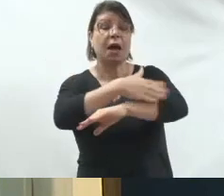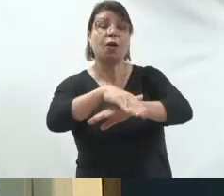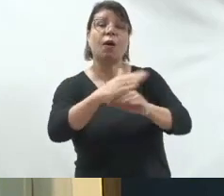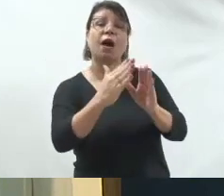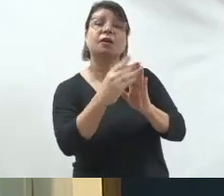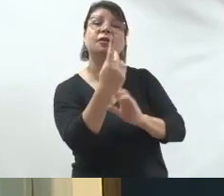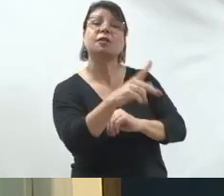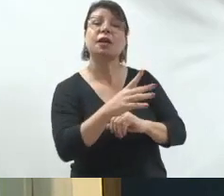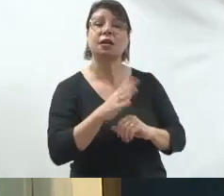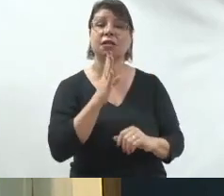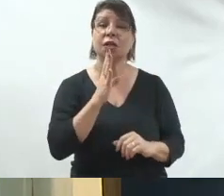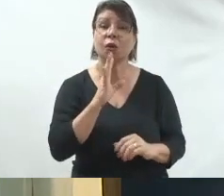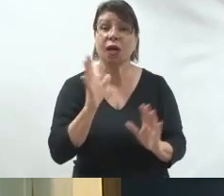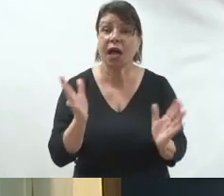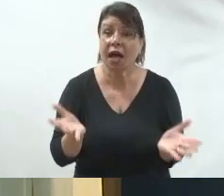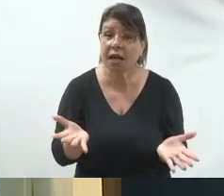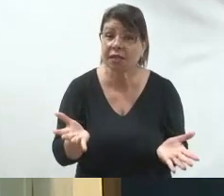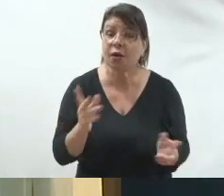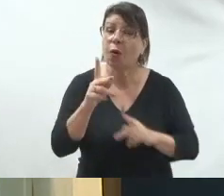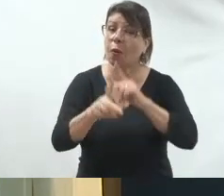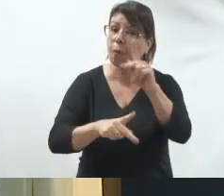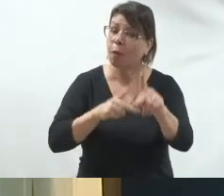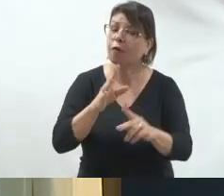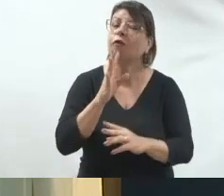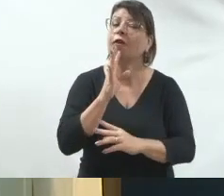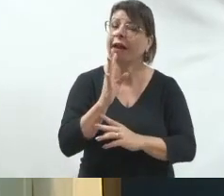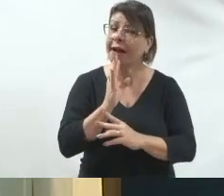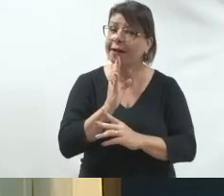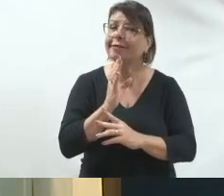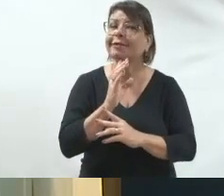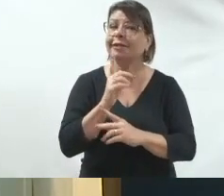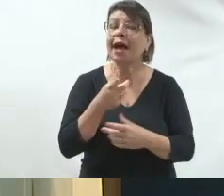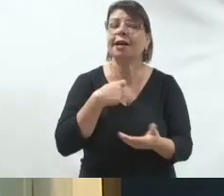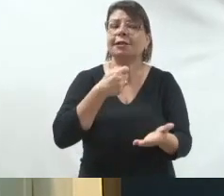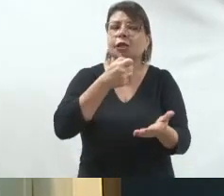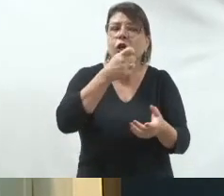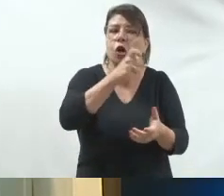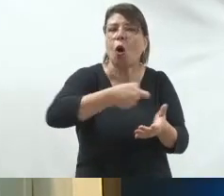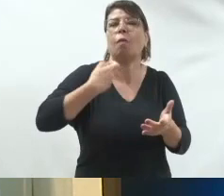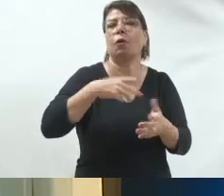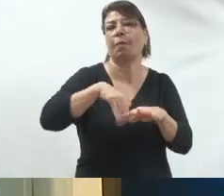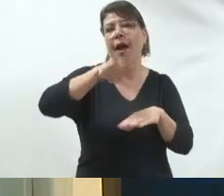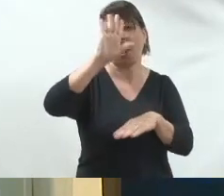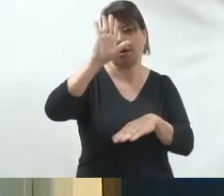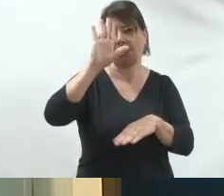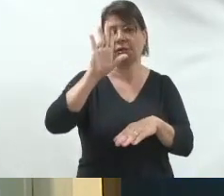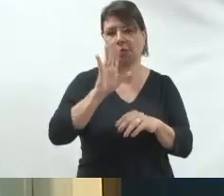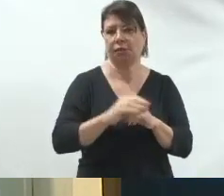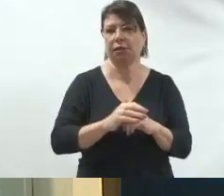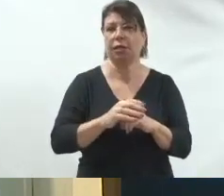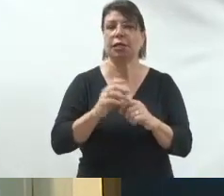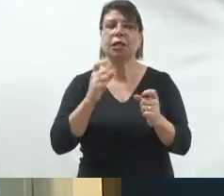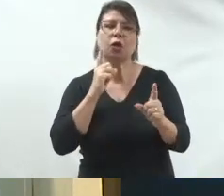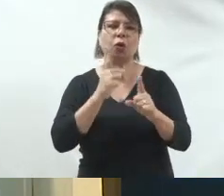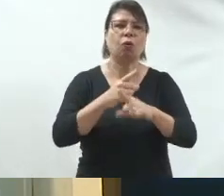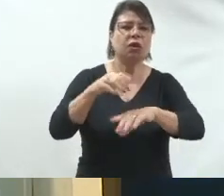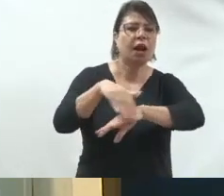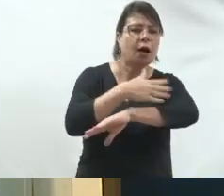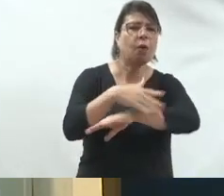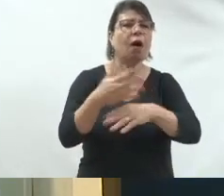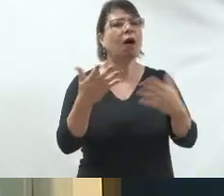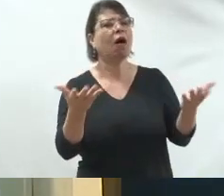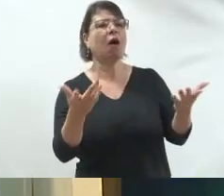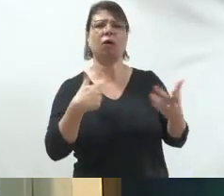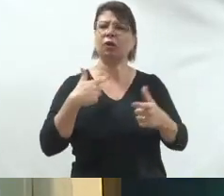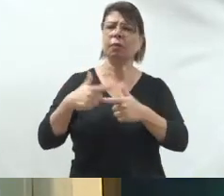dele, então essa relação de cobrança sobre os problemas do município, elas são muito mais efetivas, o buraco da rua tem muita importância, porque